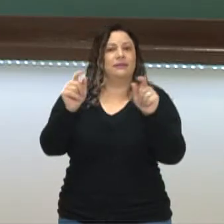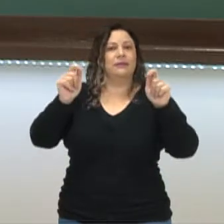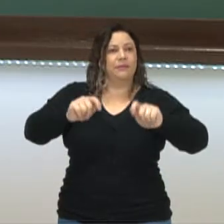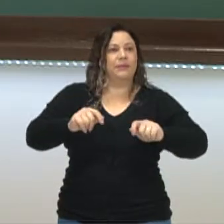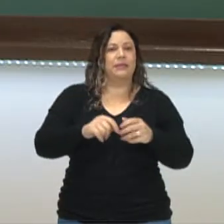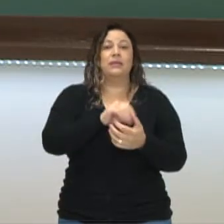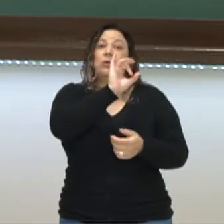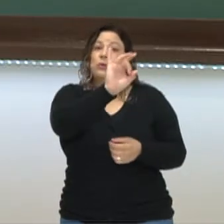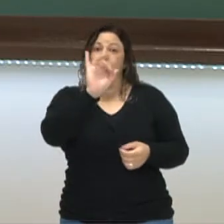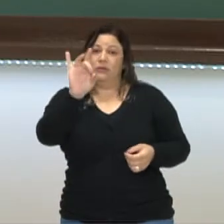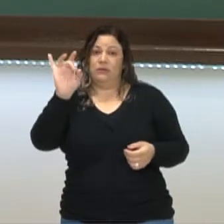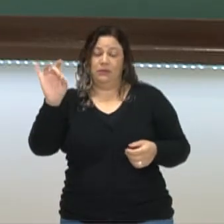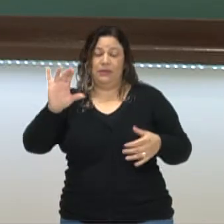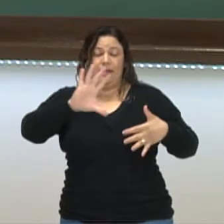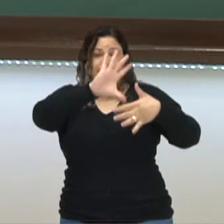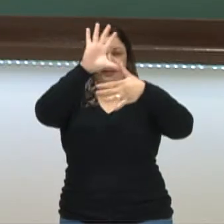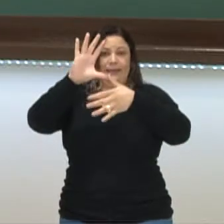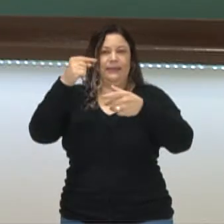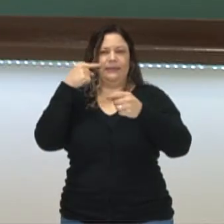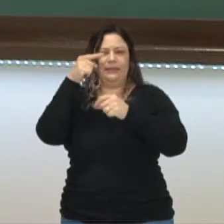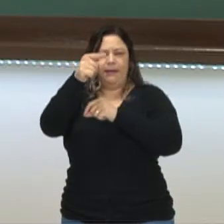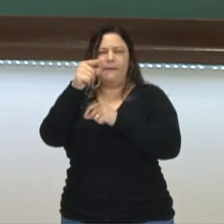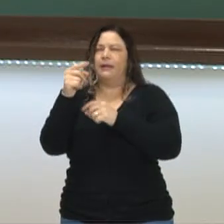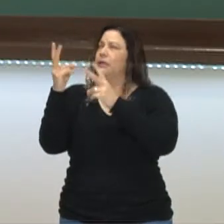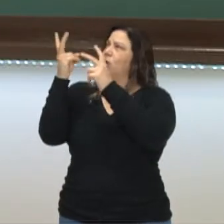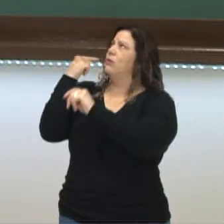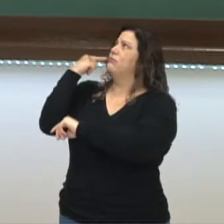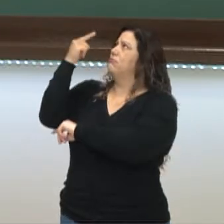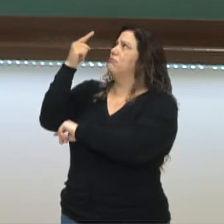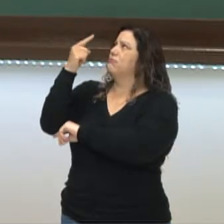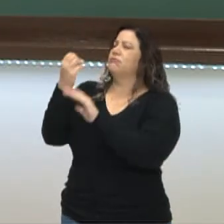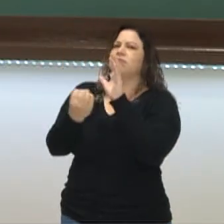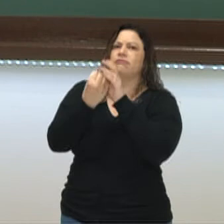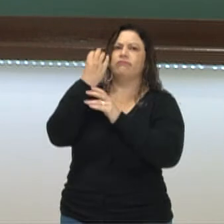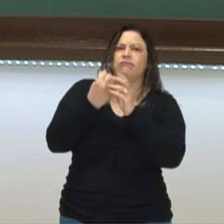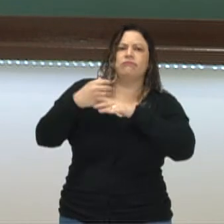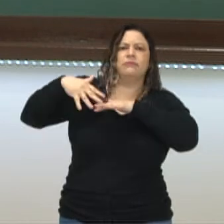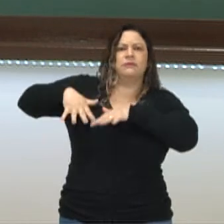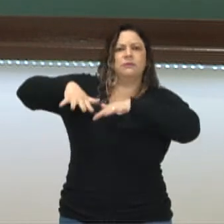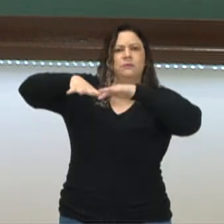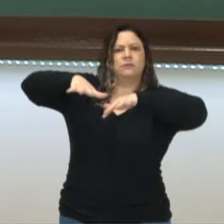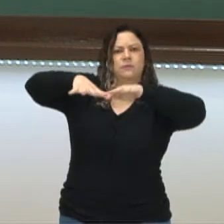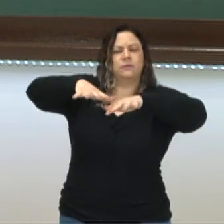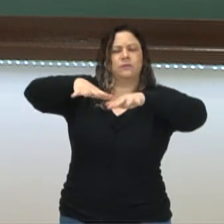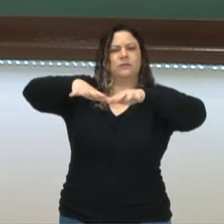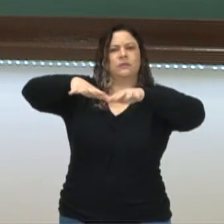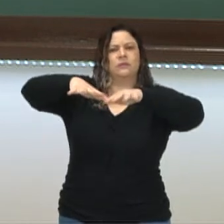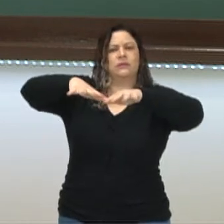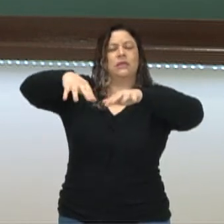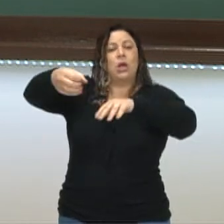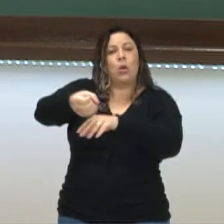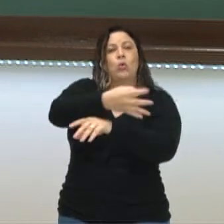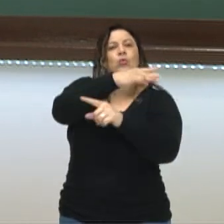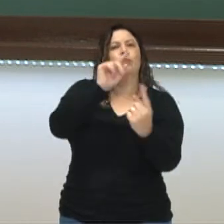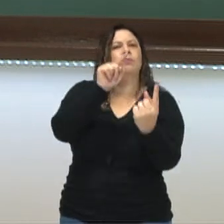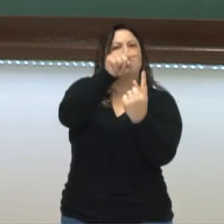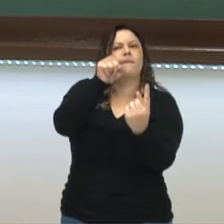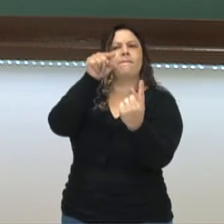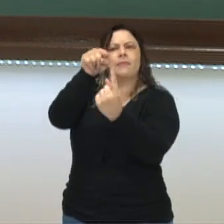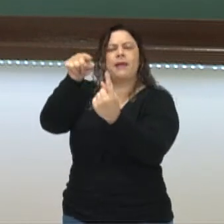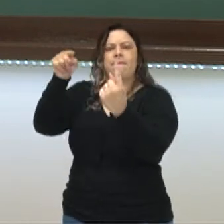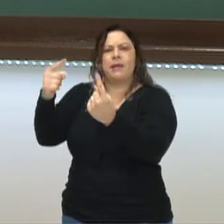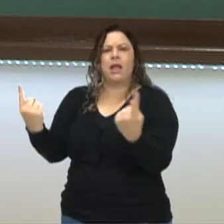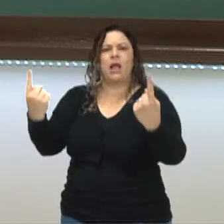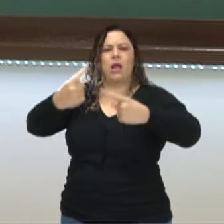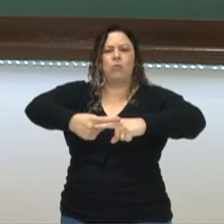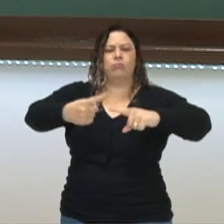cada cruzada iam se formando, enfim, novos pontos, novos cruzamentos